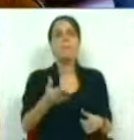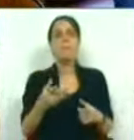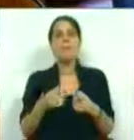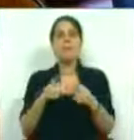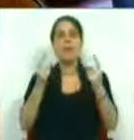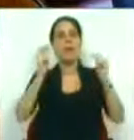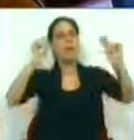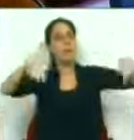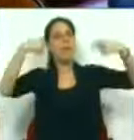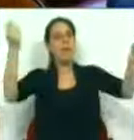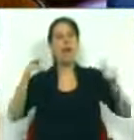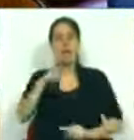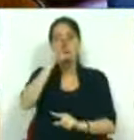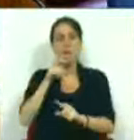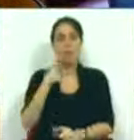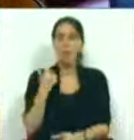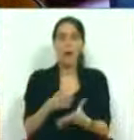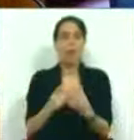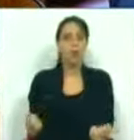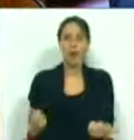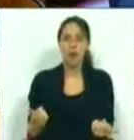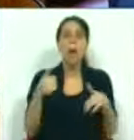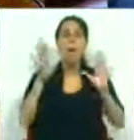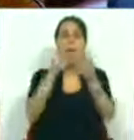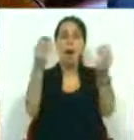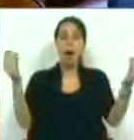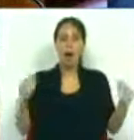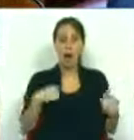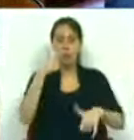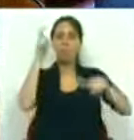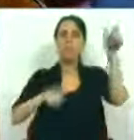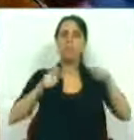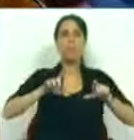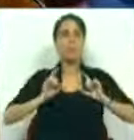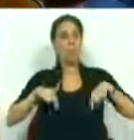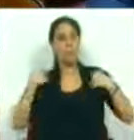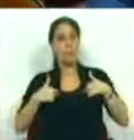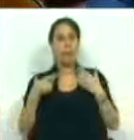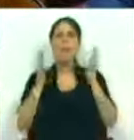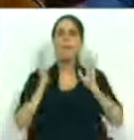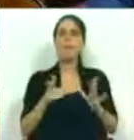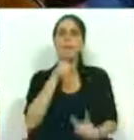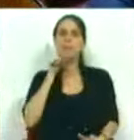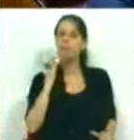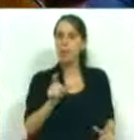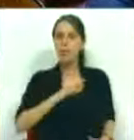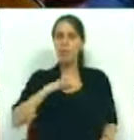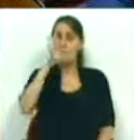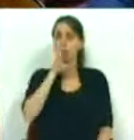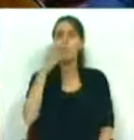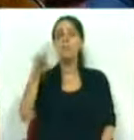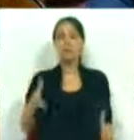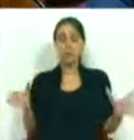soluções milagrosas a este Governo. Contudo, muitos dos nossos concidadãos e nós próprios precisamos de uma palavra, Sr.